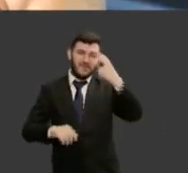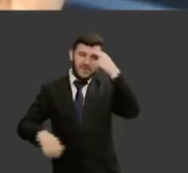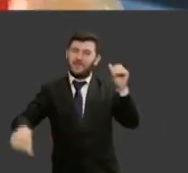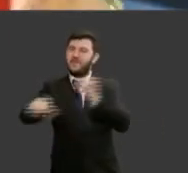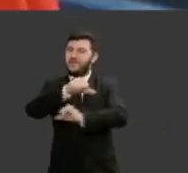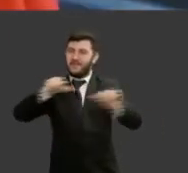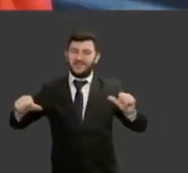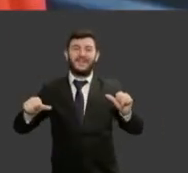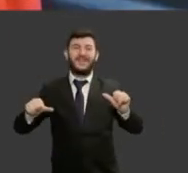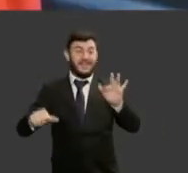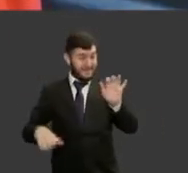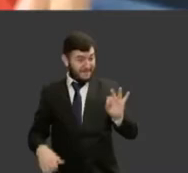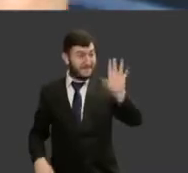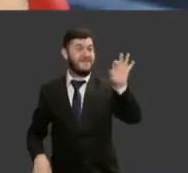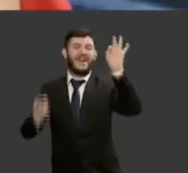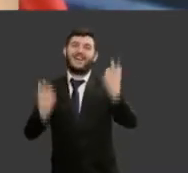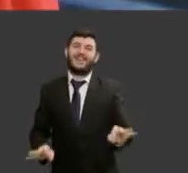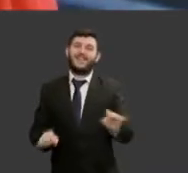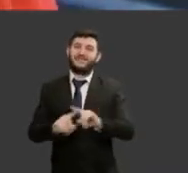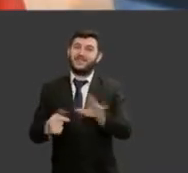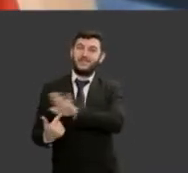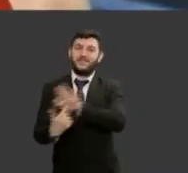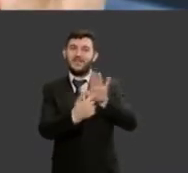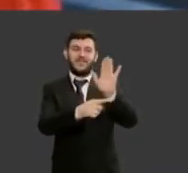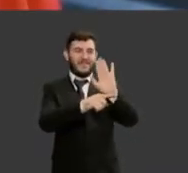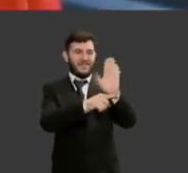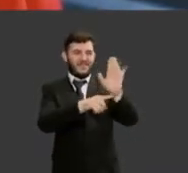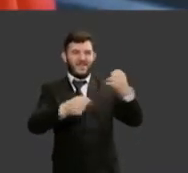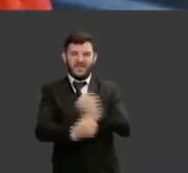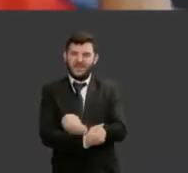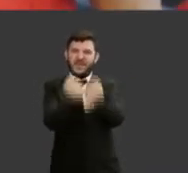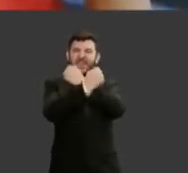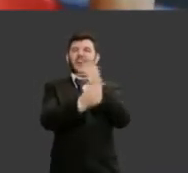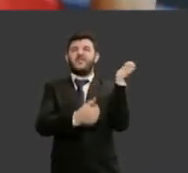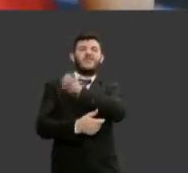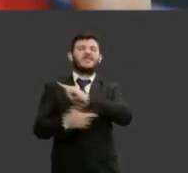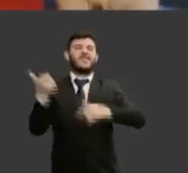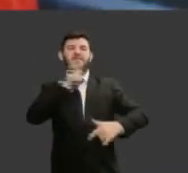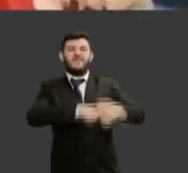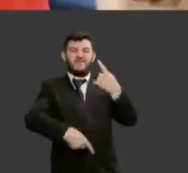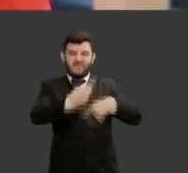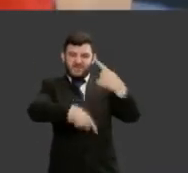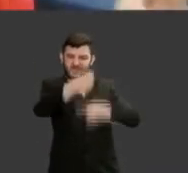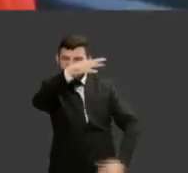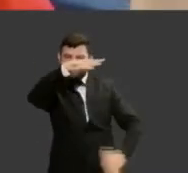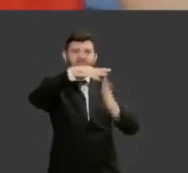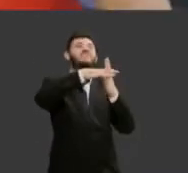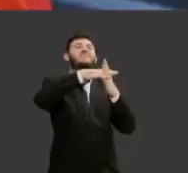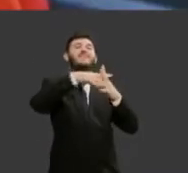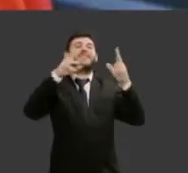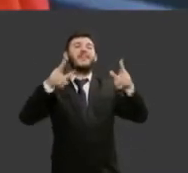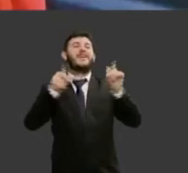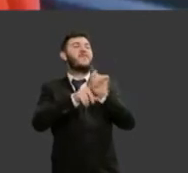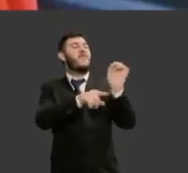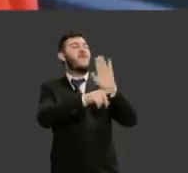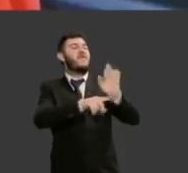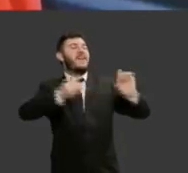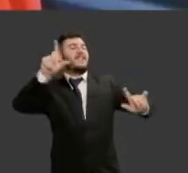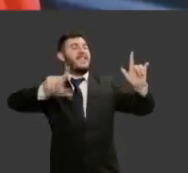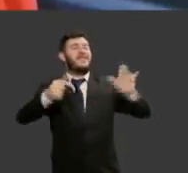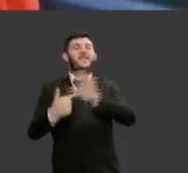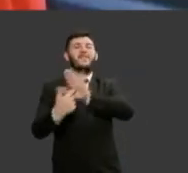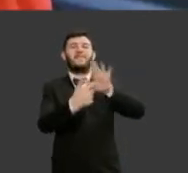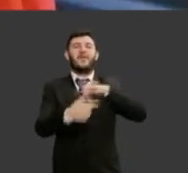que no filme Mulher Maravilha que foi recordista de bilheteria assim como os demais filmes de super heróis desse momento